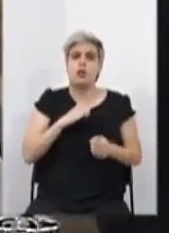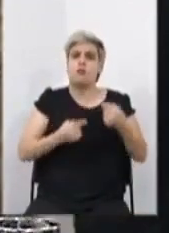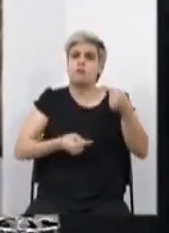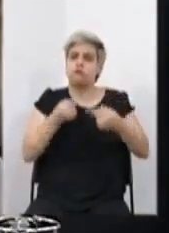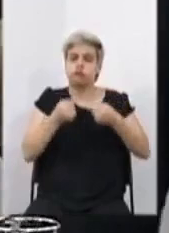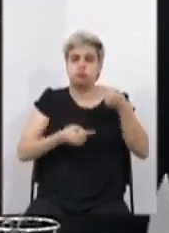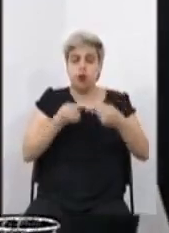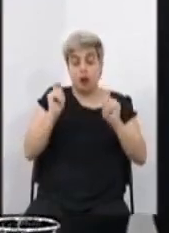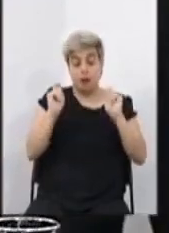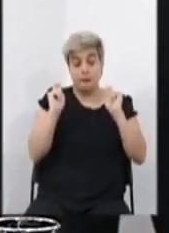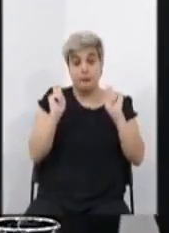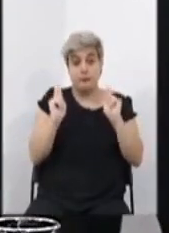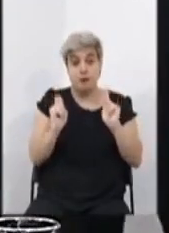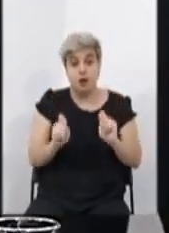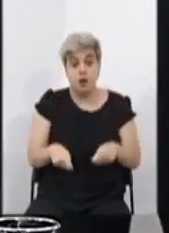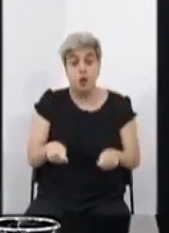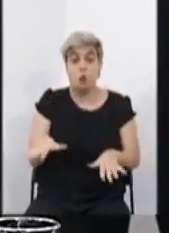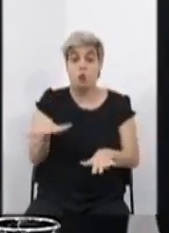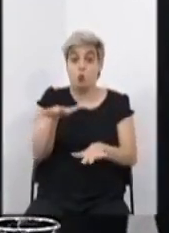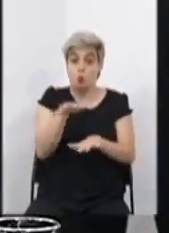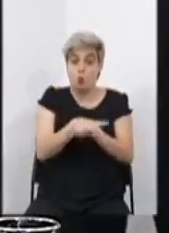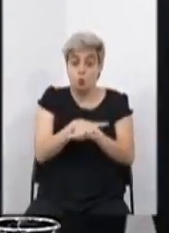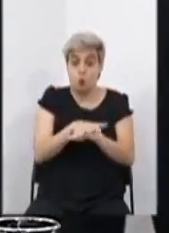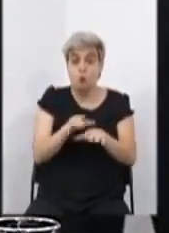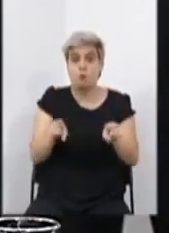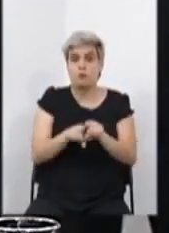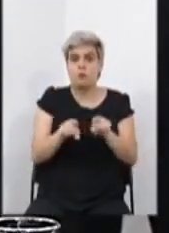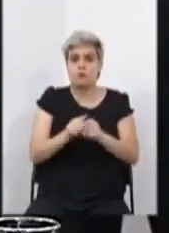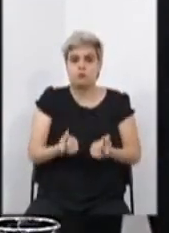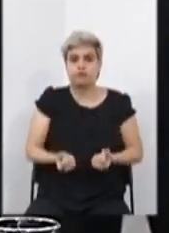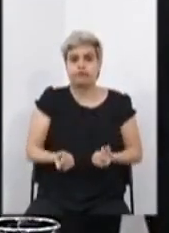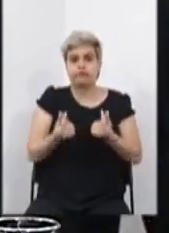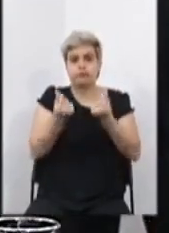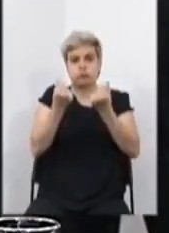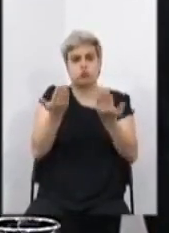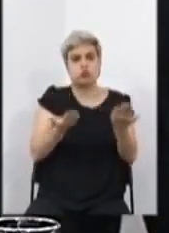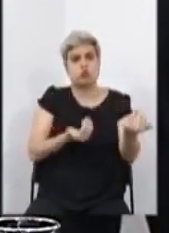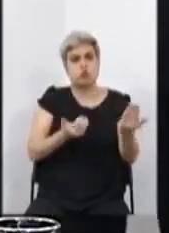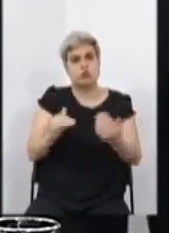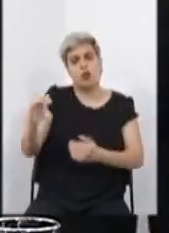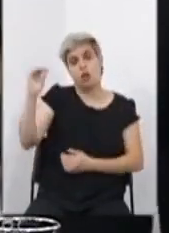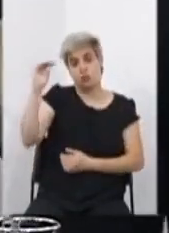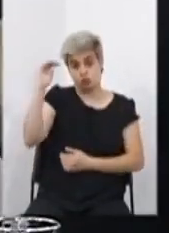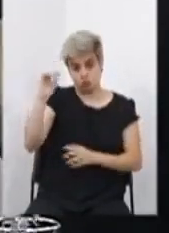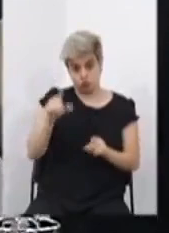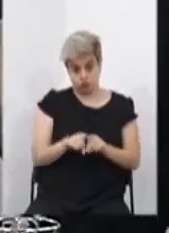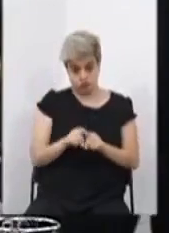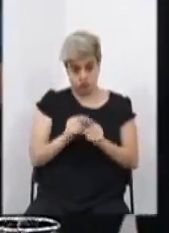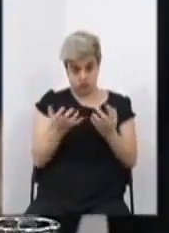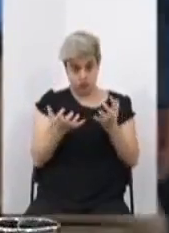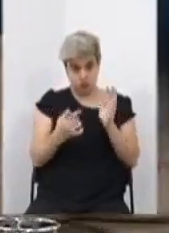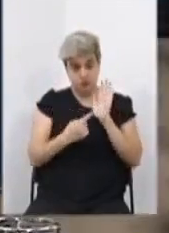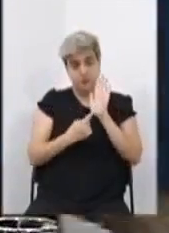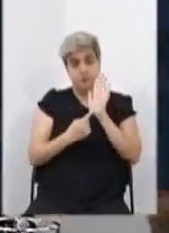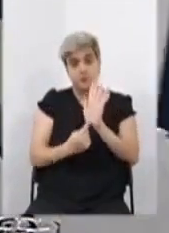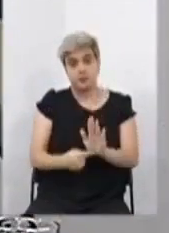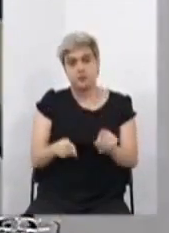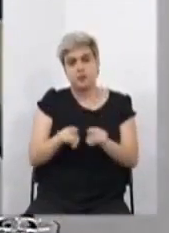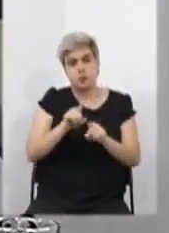capacitação, inclusão e renda de jovens e adultos, visando promover e abrir